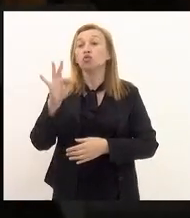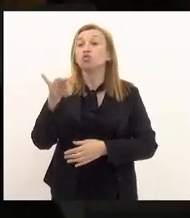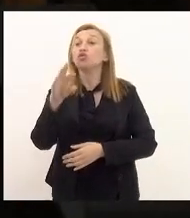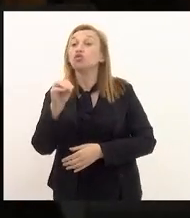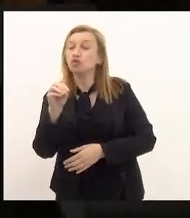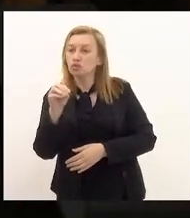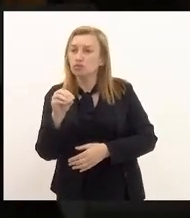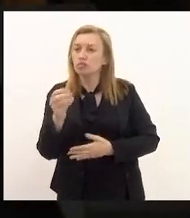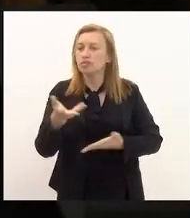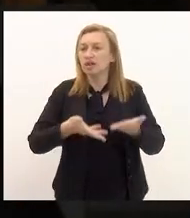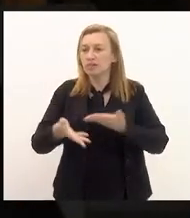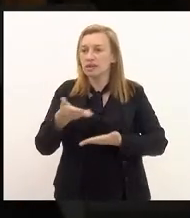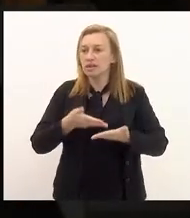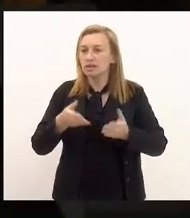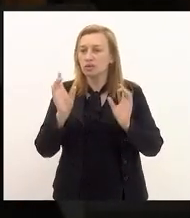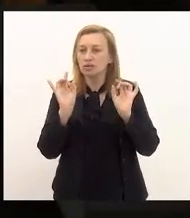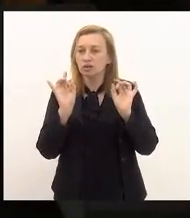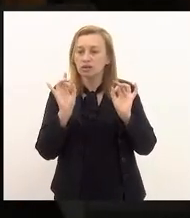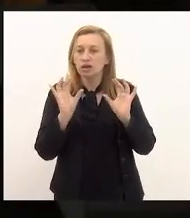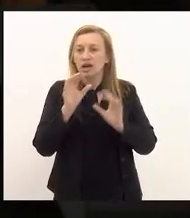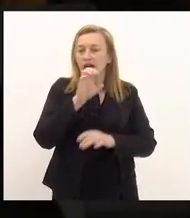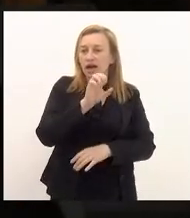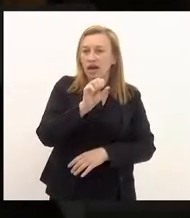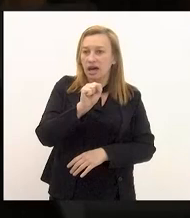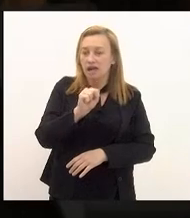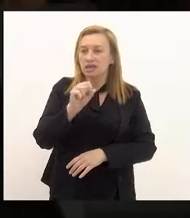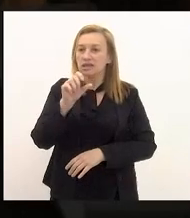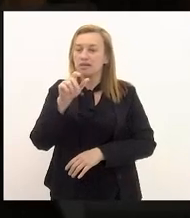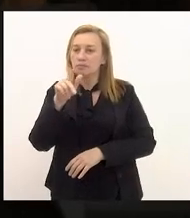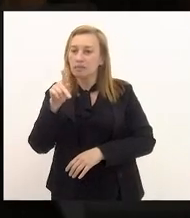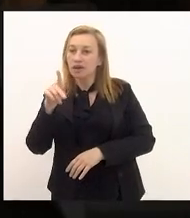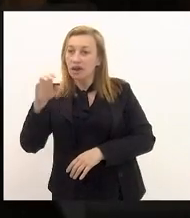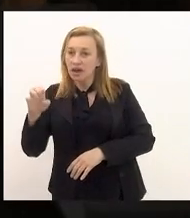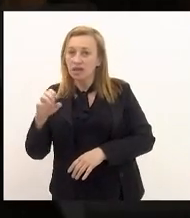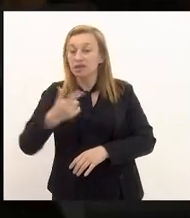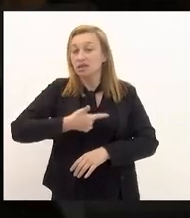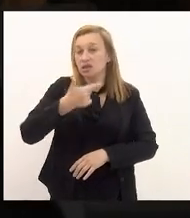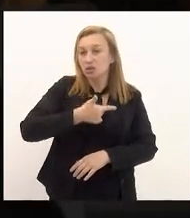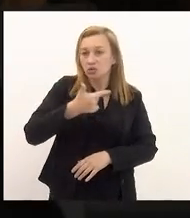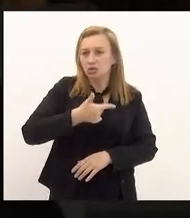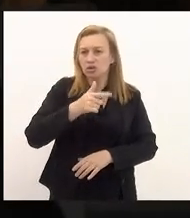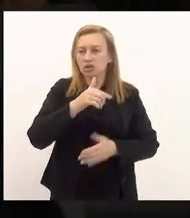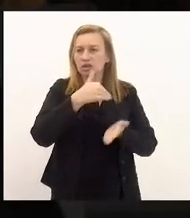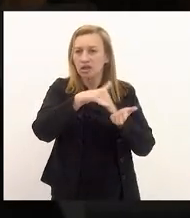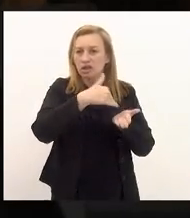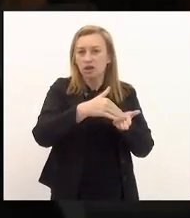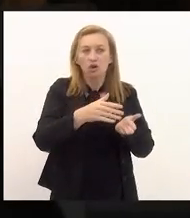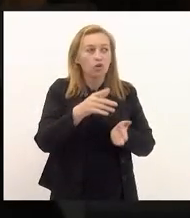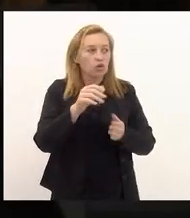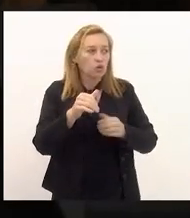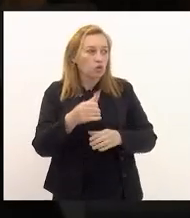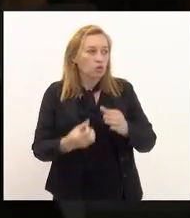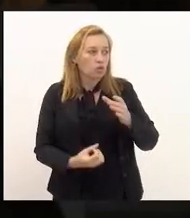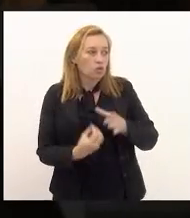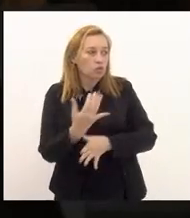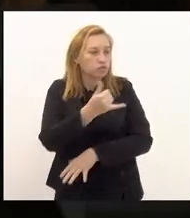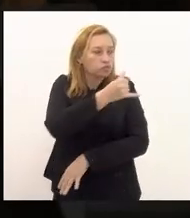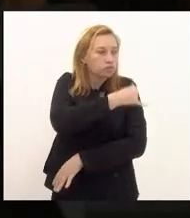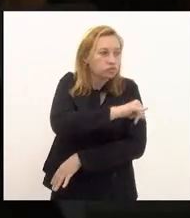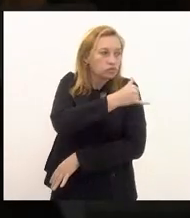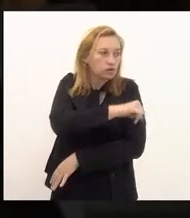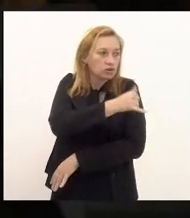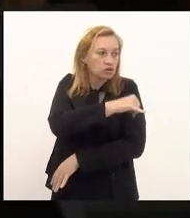de participação dos Estados o FPE segundo o secretário o Rio de Janeiro seria credor da ordem de